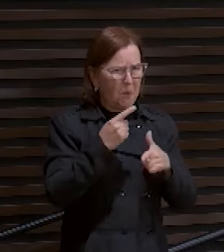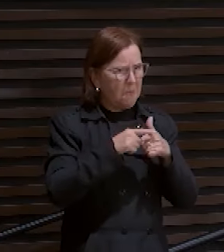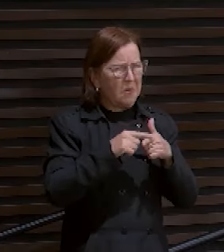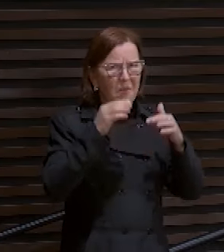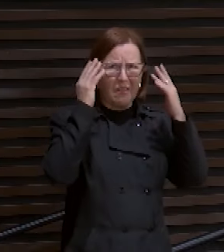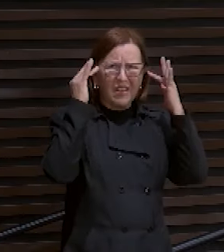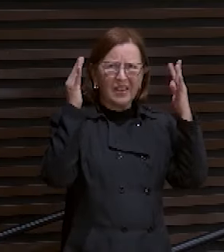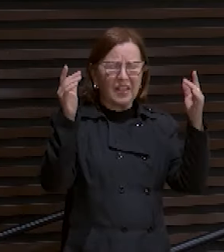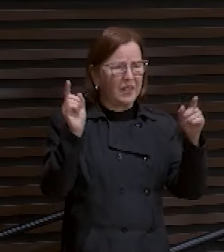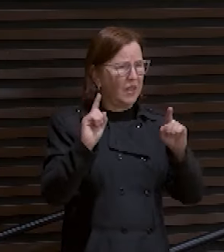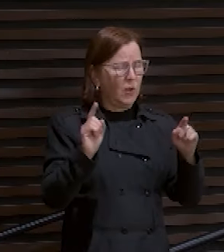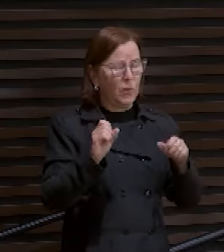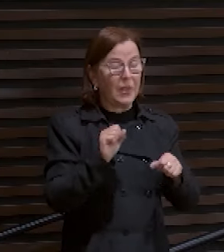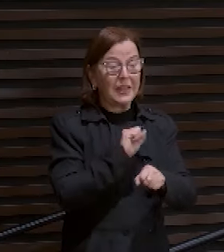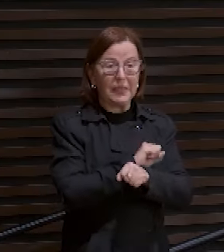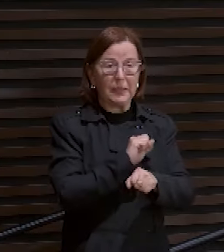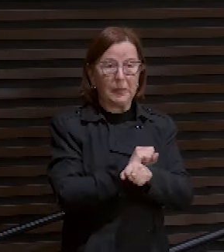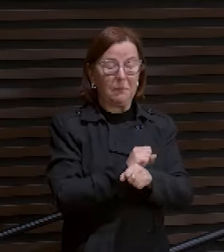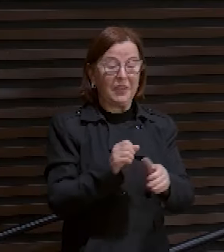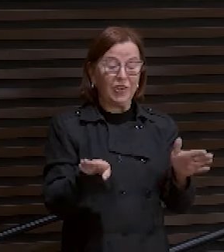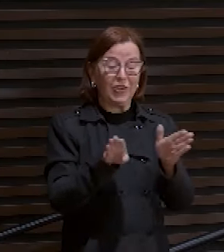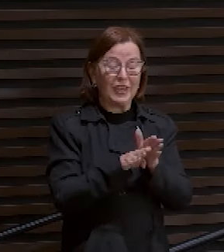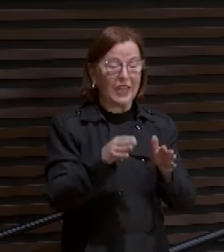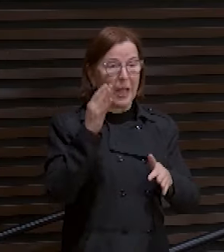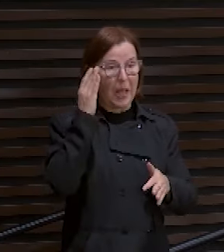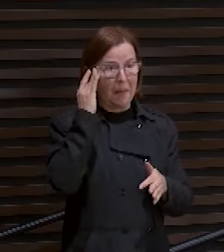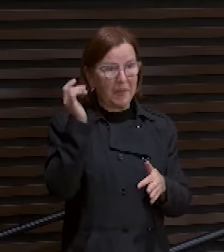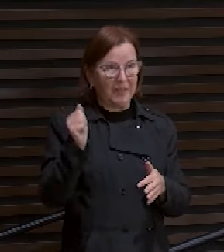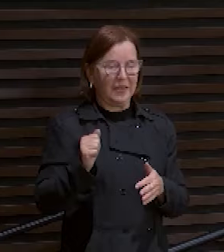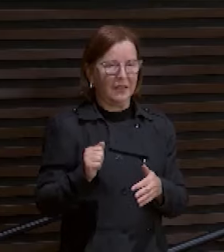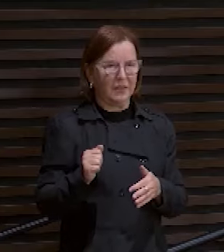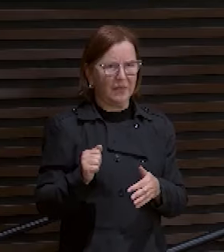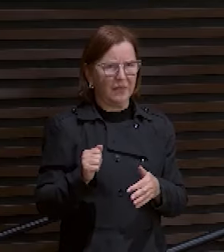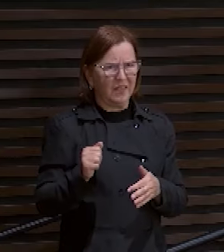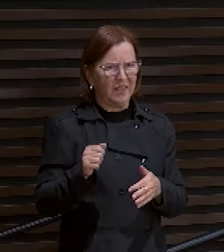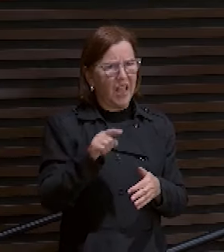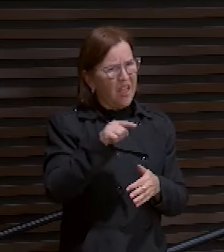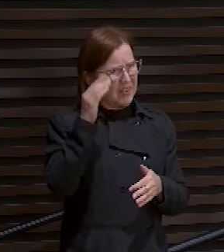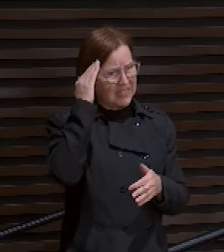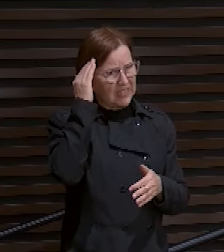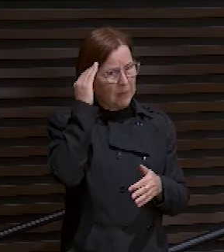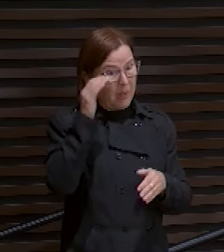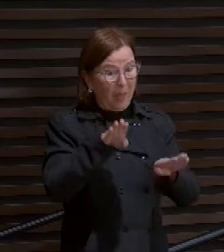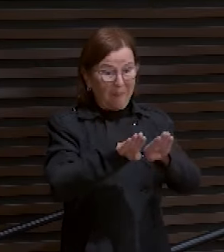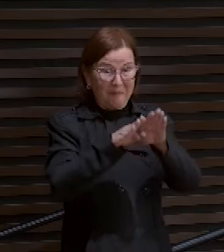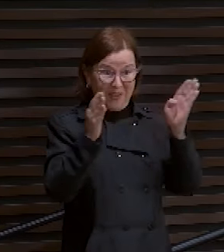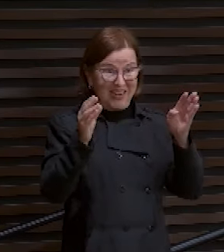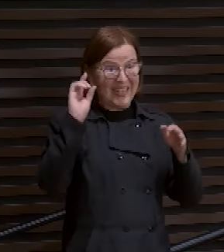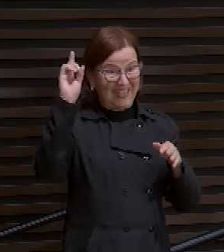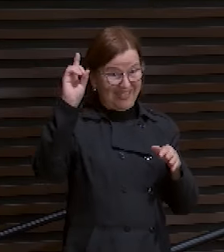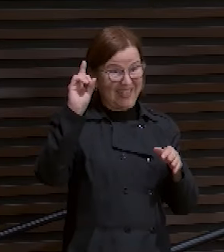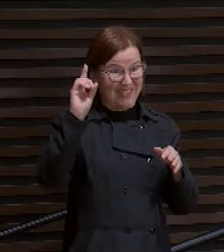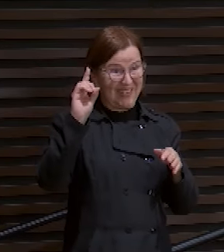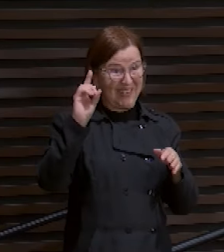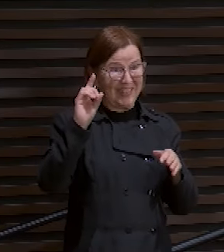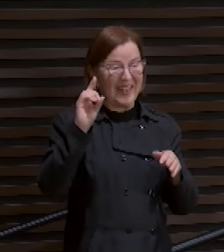você vai fazer. Você sabe a porta que Deus vai abrir para você amanhã? Você sabe o que Deus vai fazer?